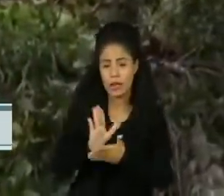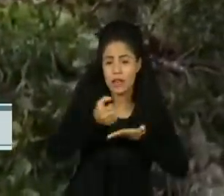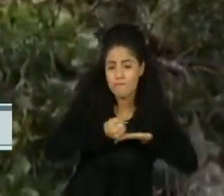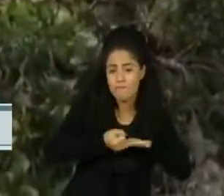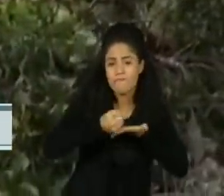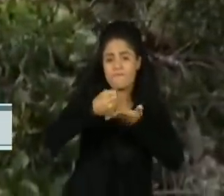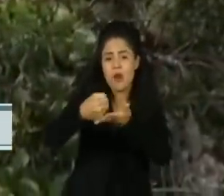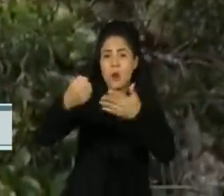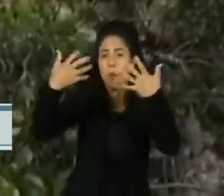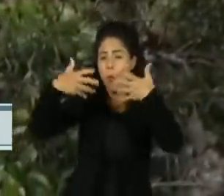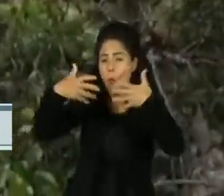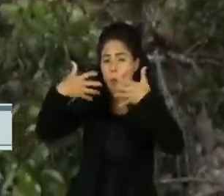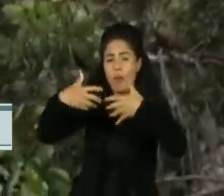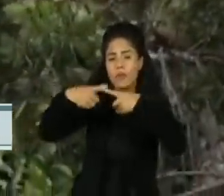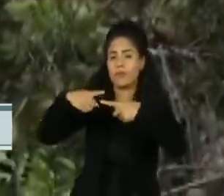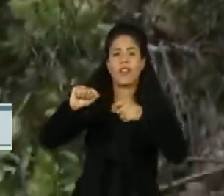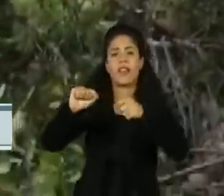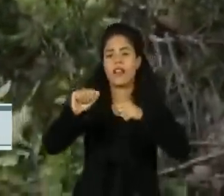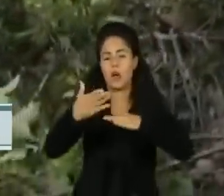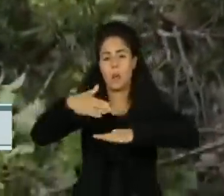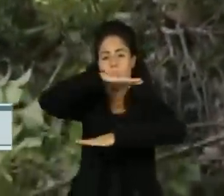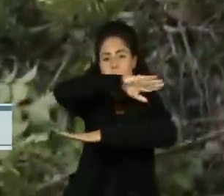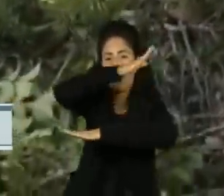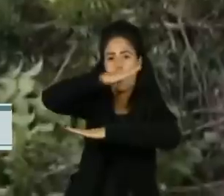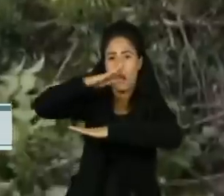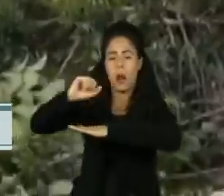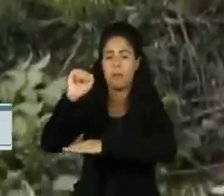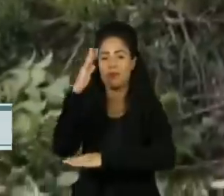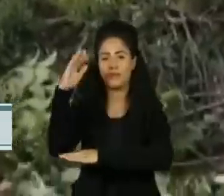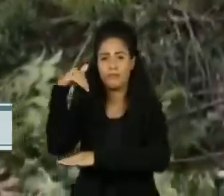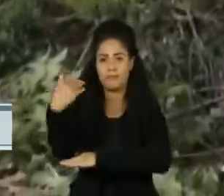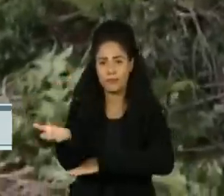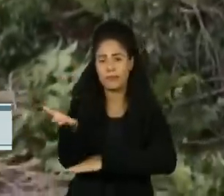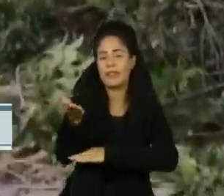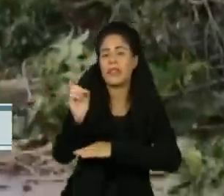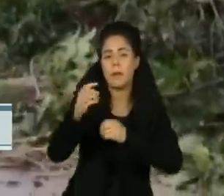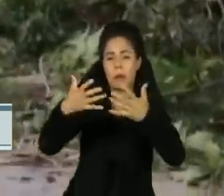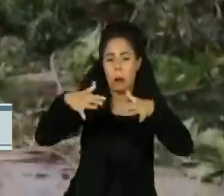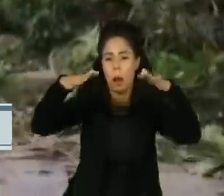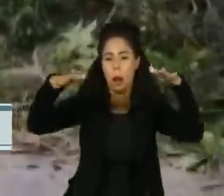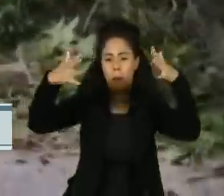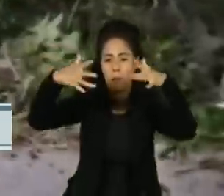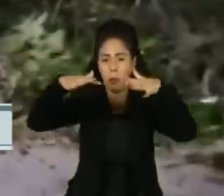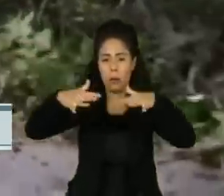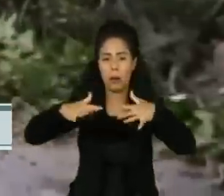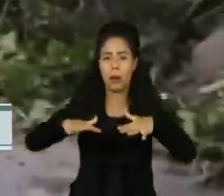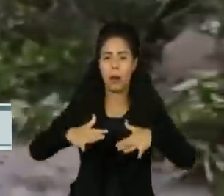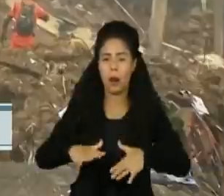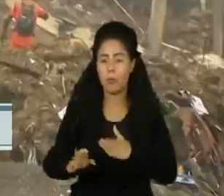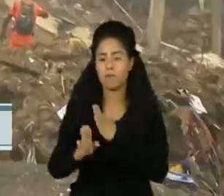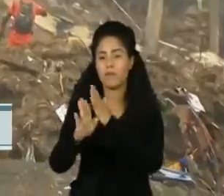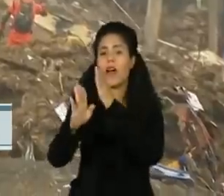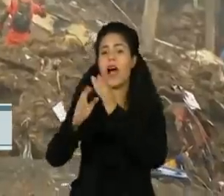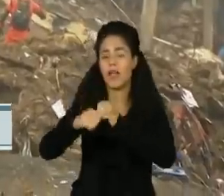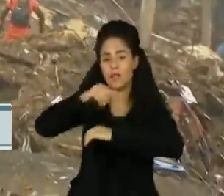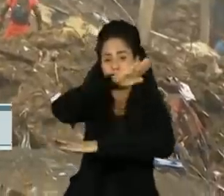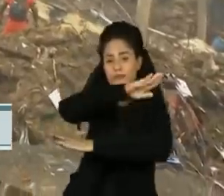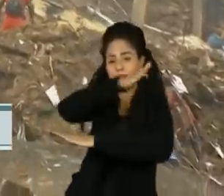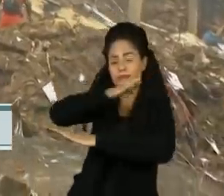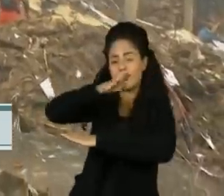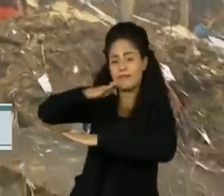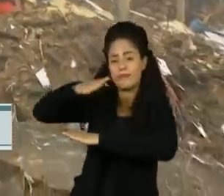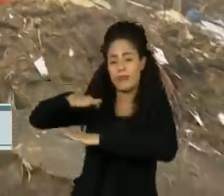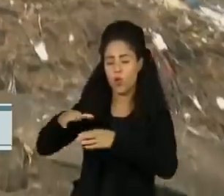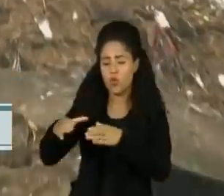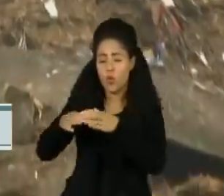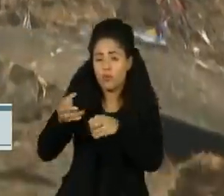Petrópolis por causa da queda de barreiras na BR-040, principal via de acesso à cidade serrana. As equipes de